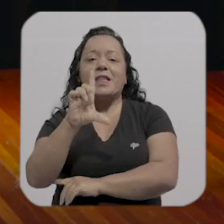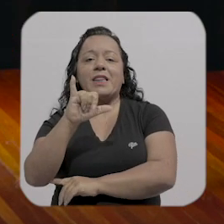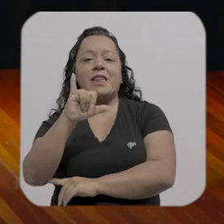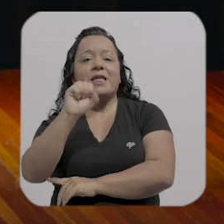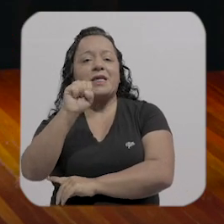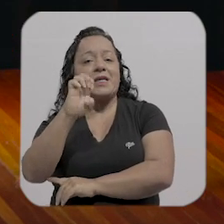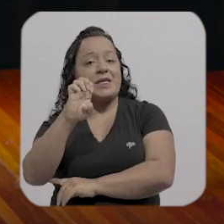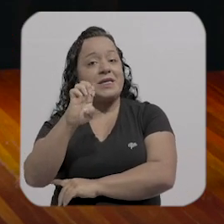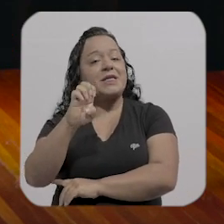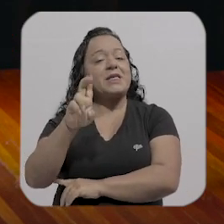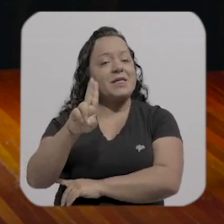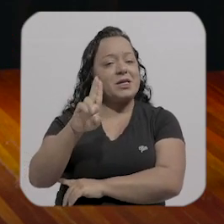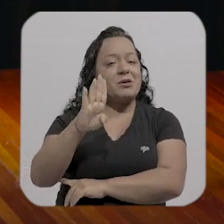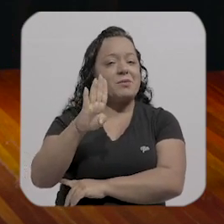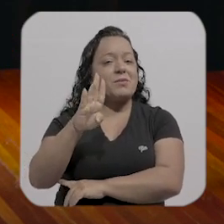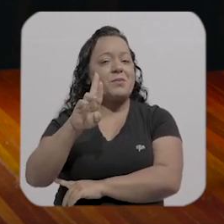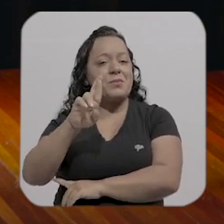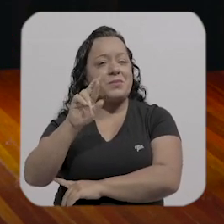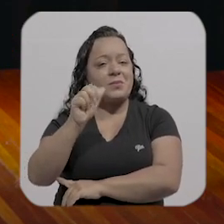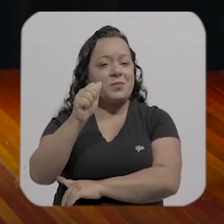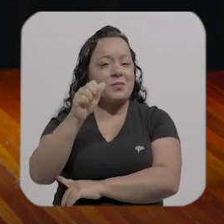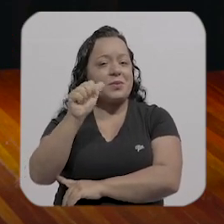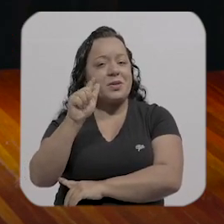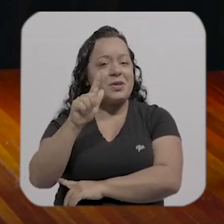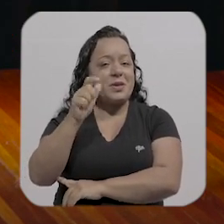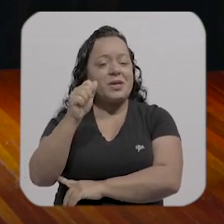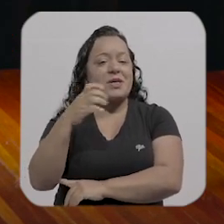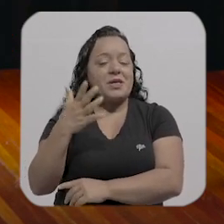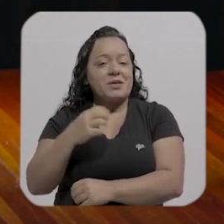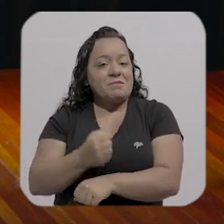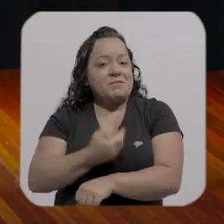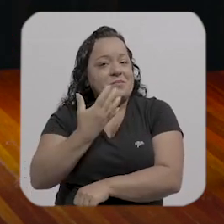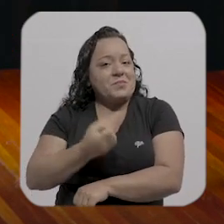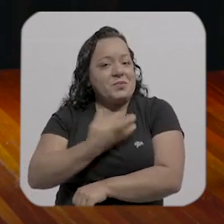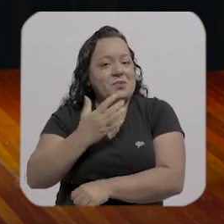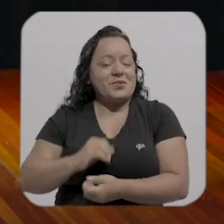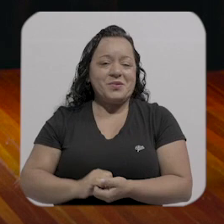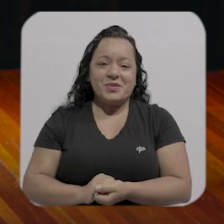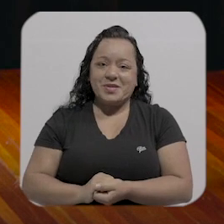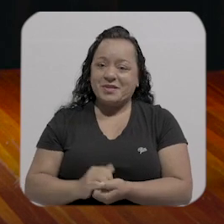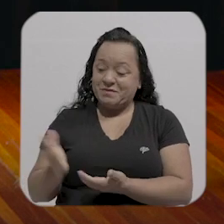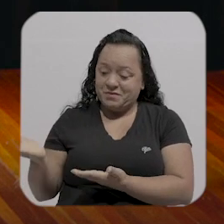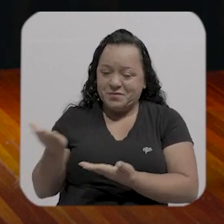Acho que eu estou um pouco emocionado, Eliseu, por favor. Muito feliz. Você está bem, mano?